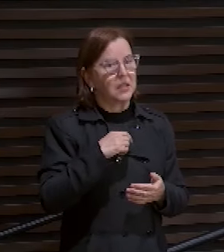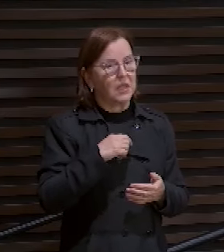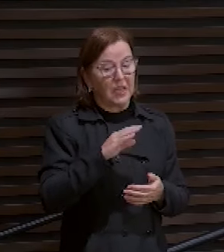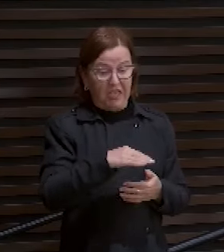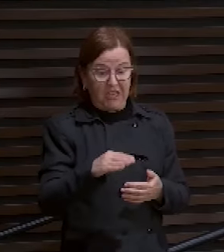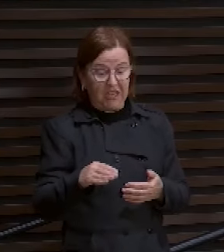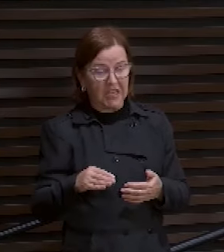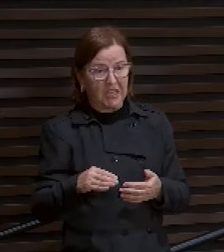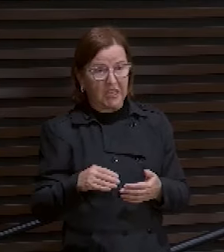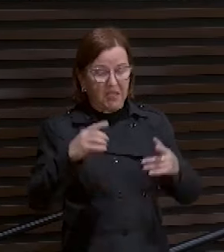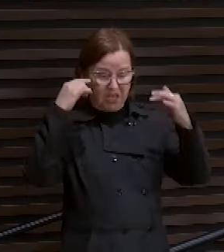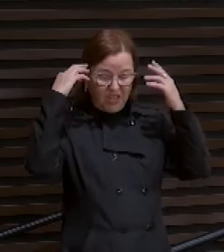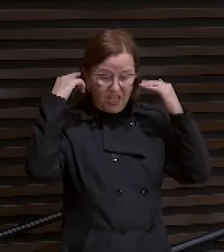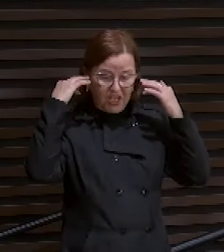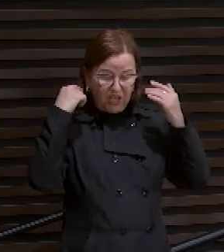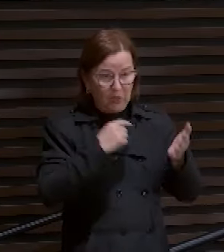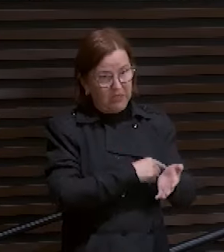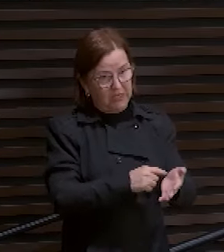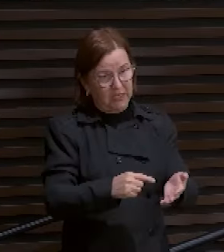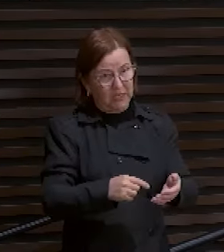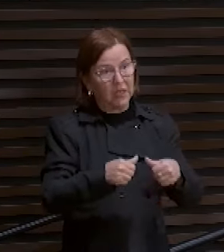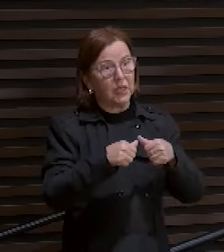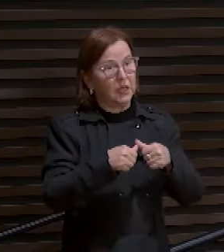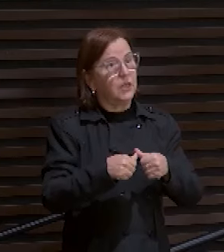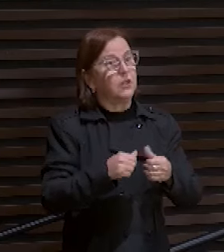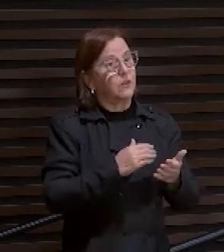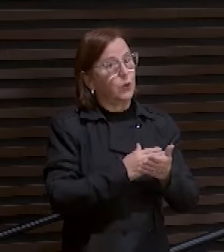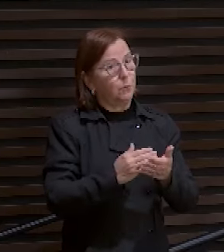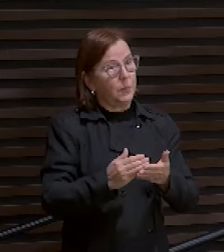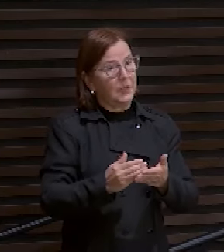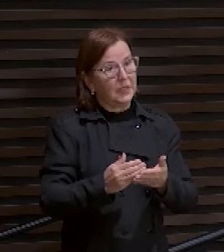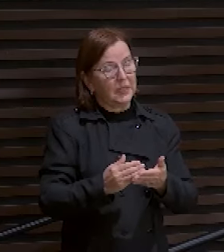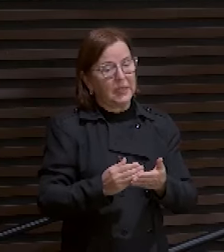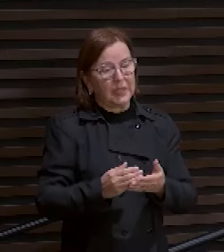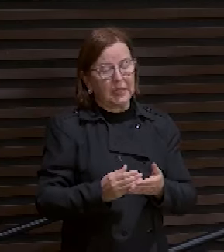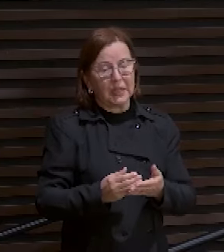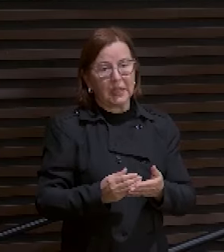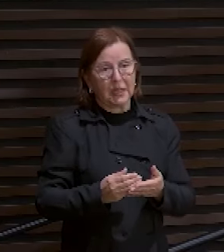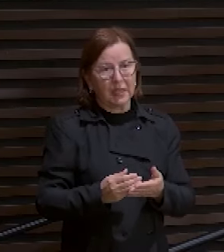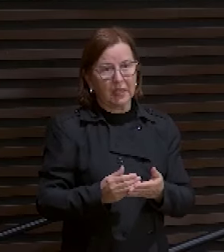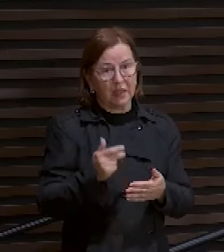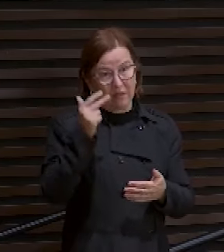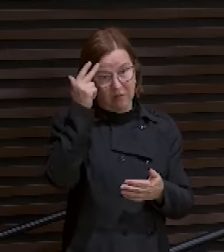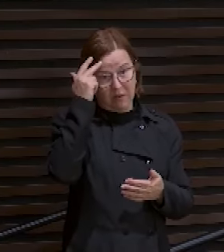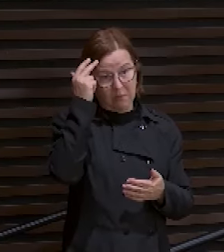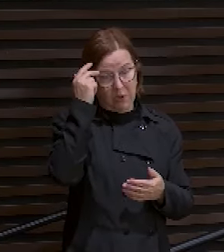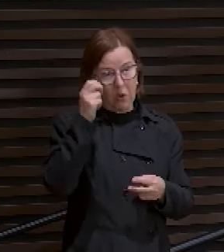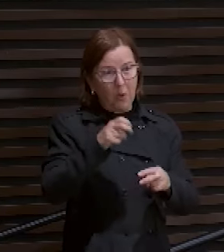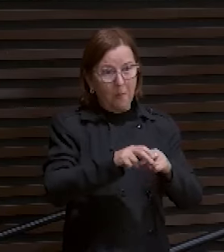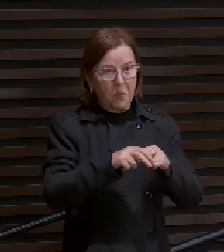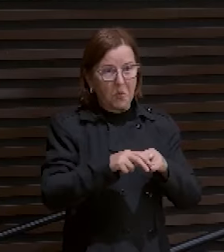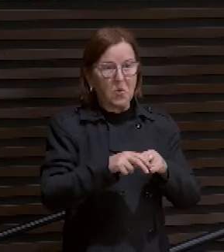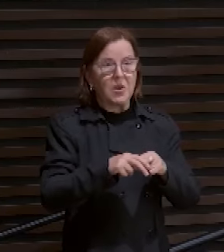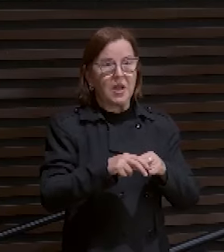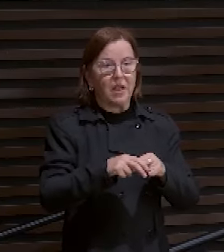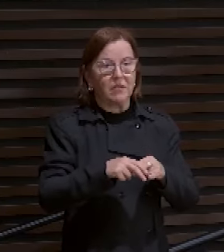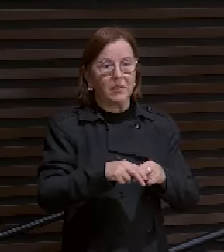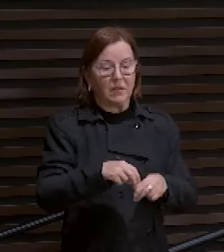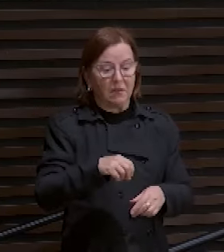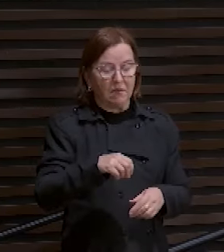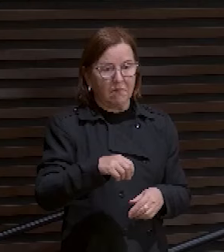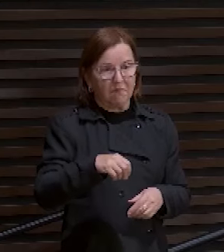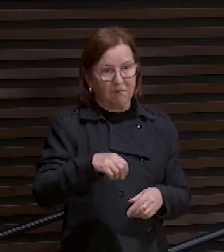E isso vai começar a ficar mais comum, viu? Por causa das... Dos estresse aí que nós estamos passando.